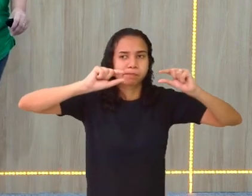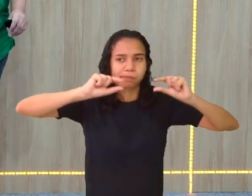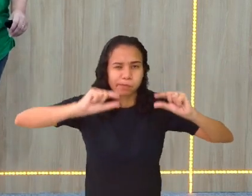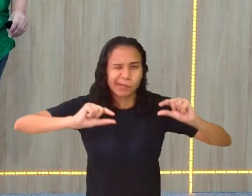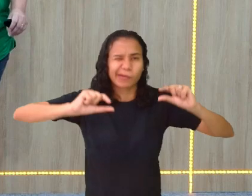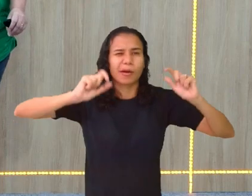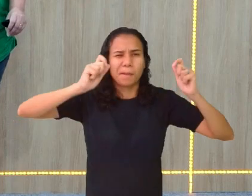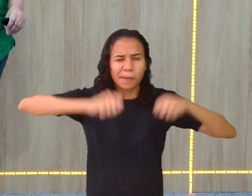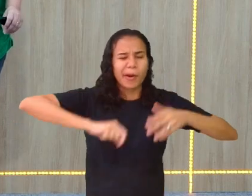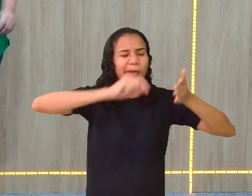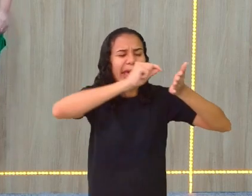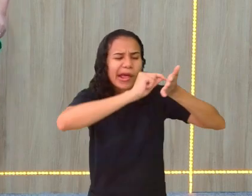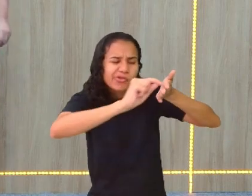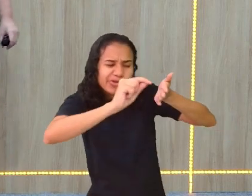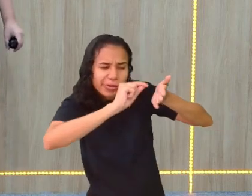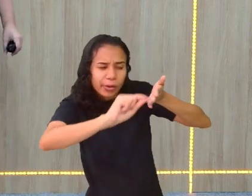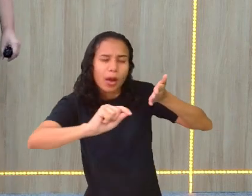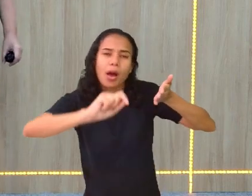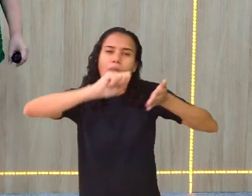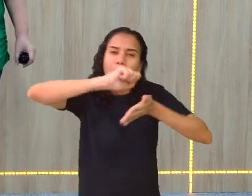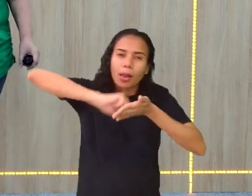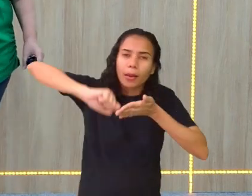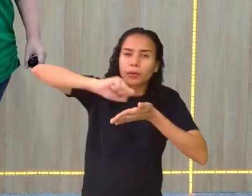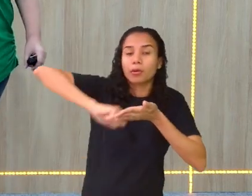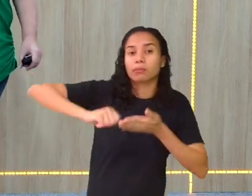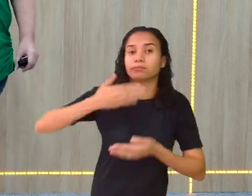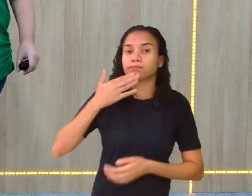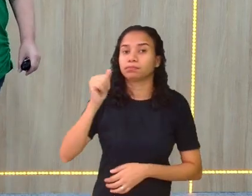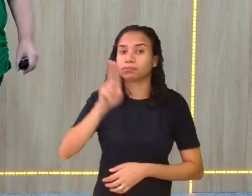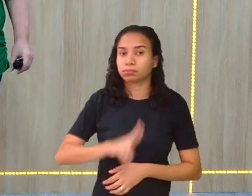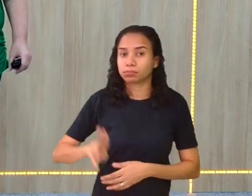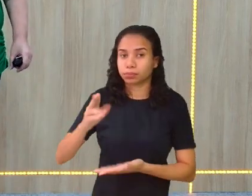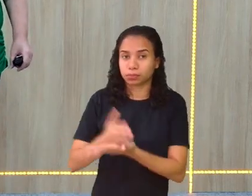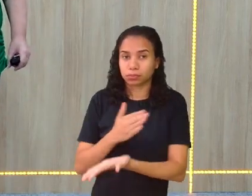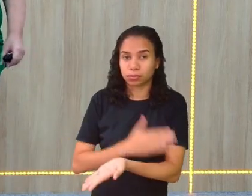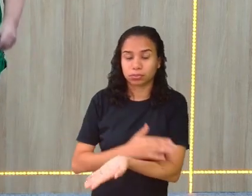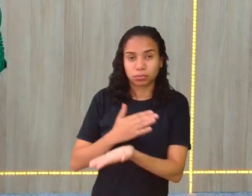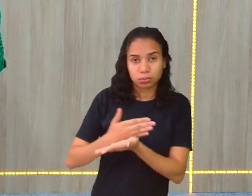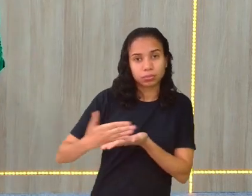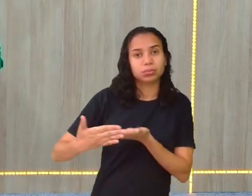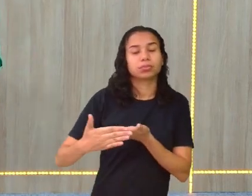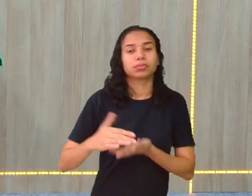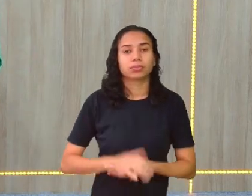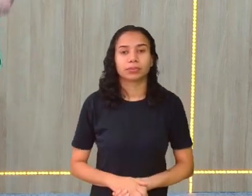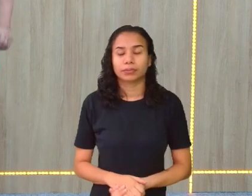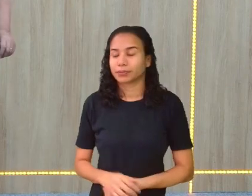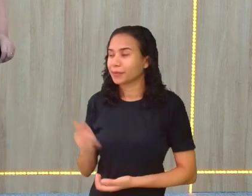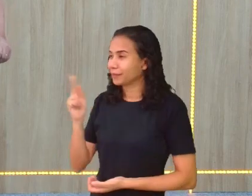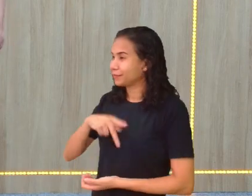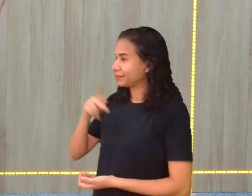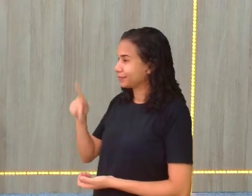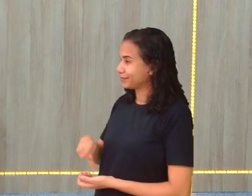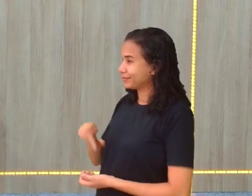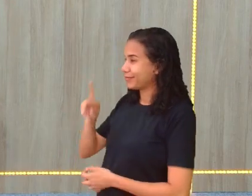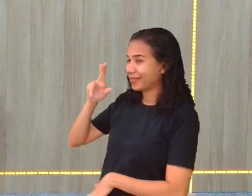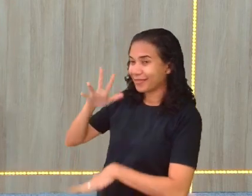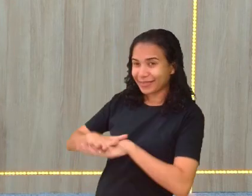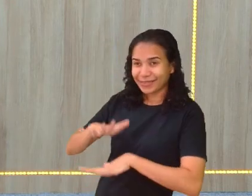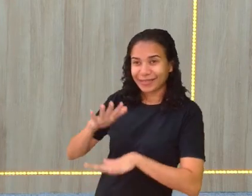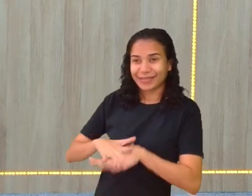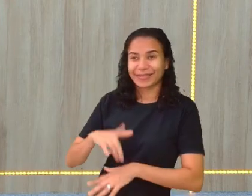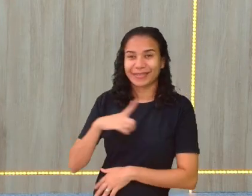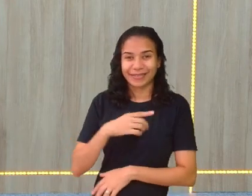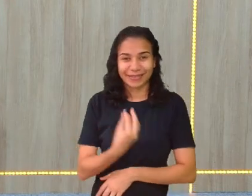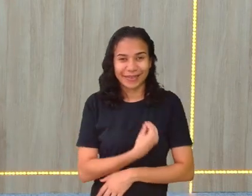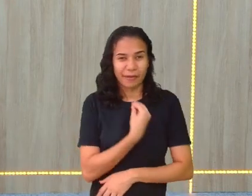Sublinha. Anota. Para isso, antes da gente começar, o professor Ricardinho vai dar um